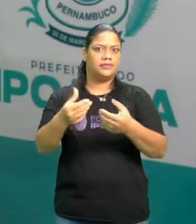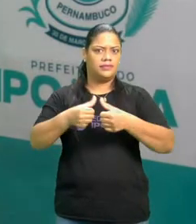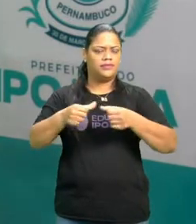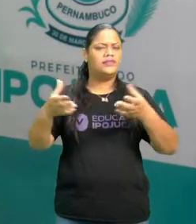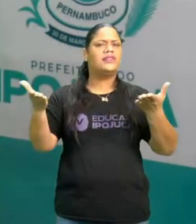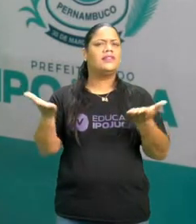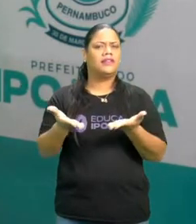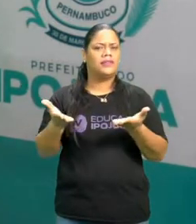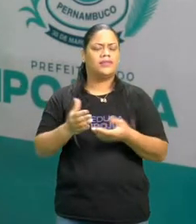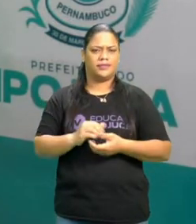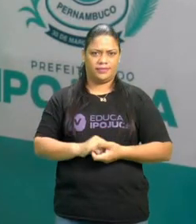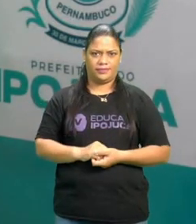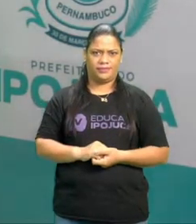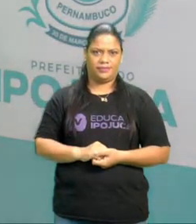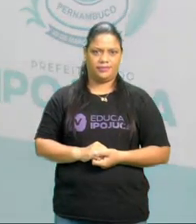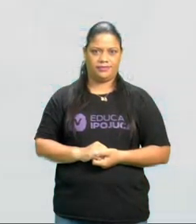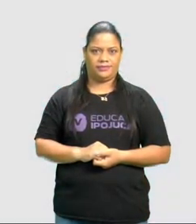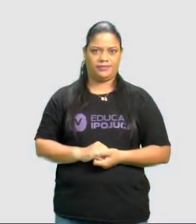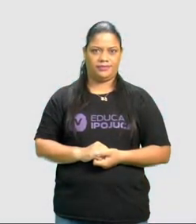agora?